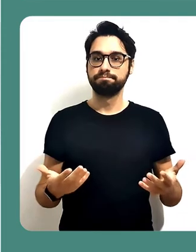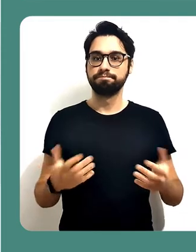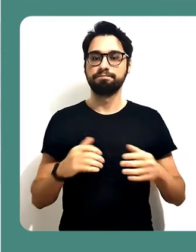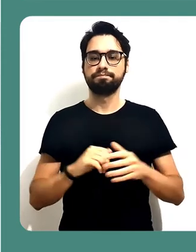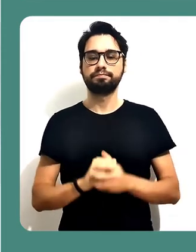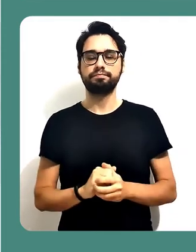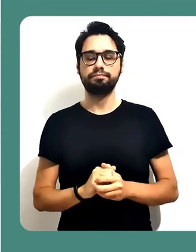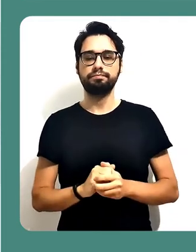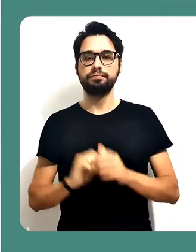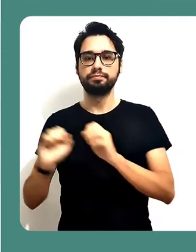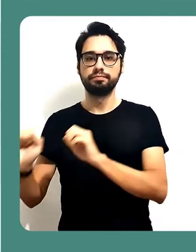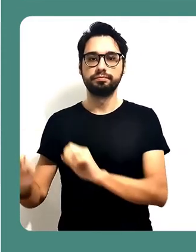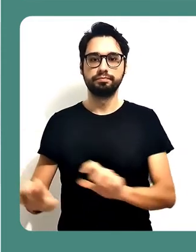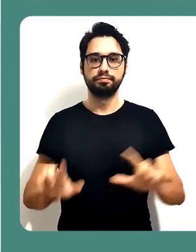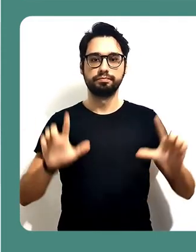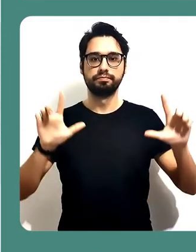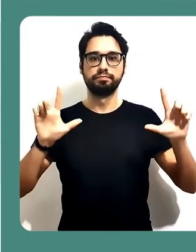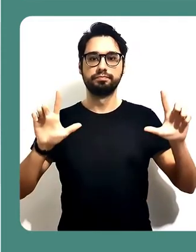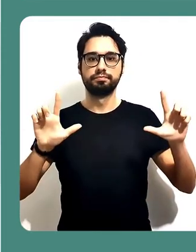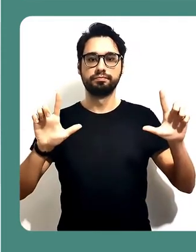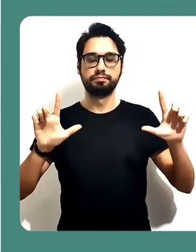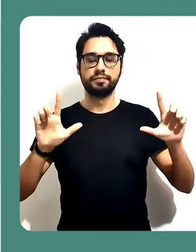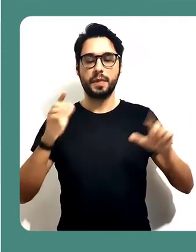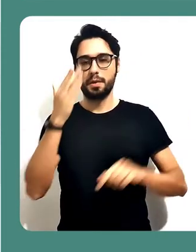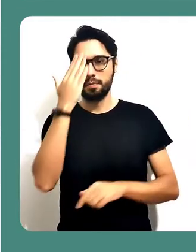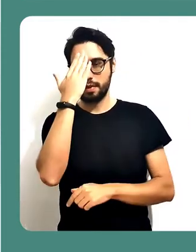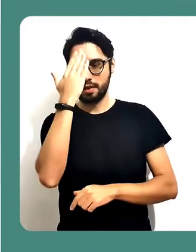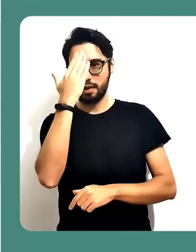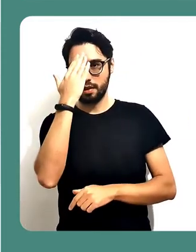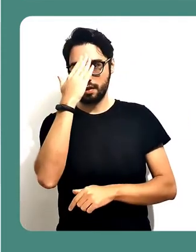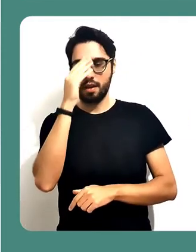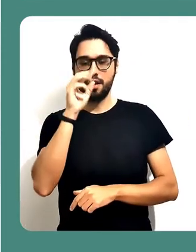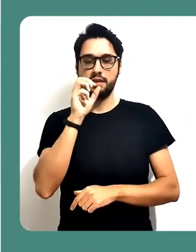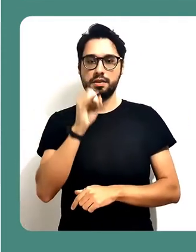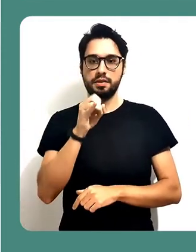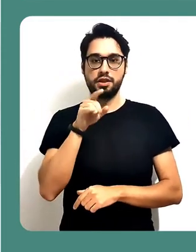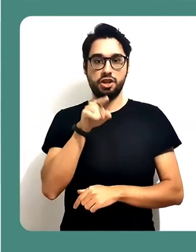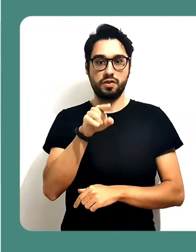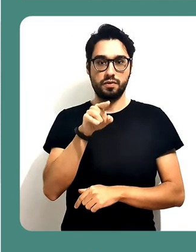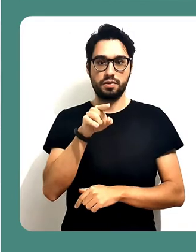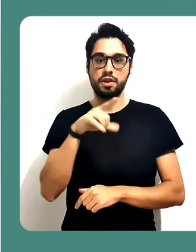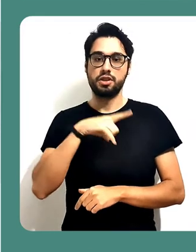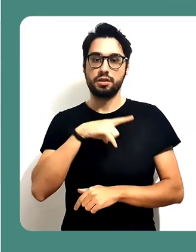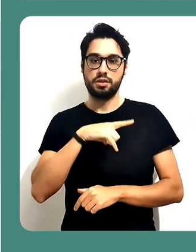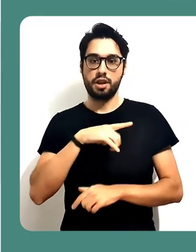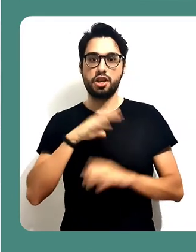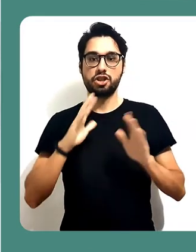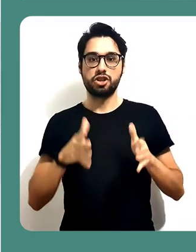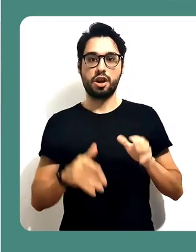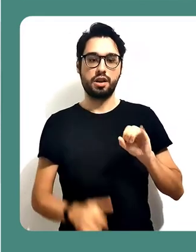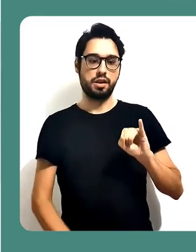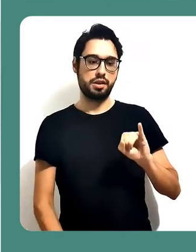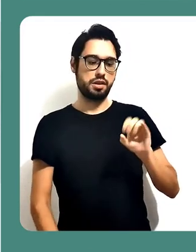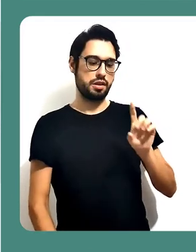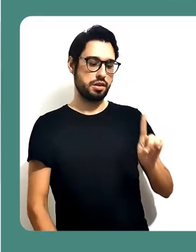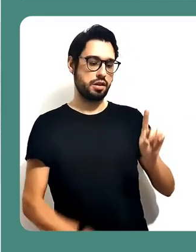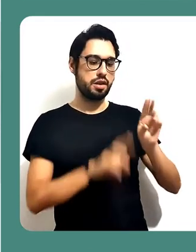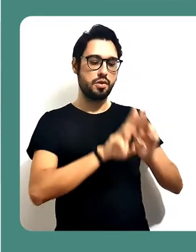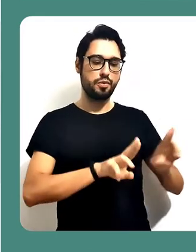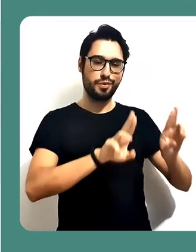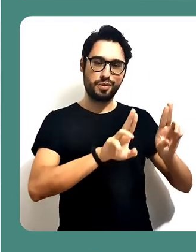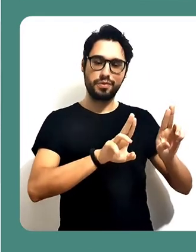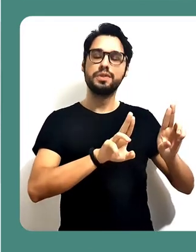liberados. Bom, sabendo disso, então, a gente vai considerar que você já tem uma conta, porque todos aqueles que têm